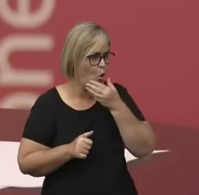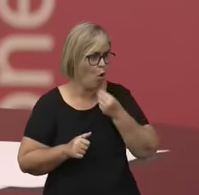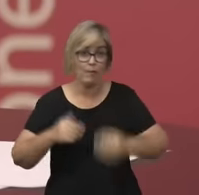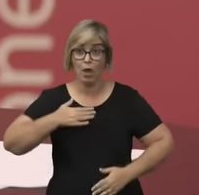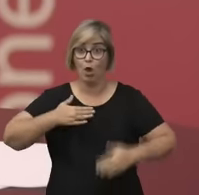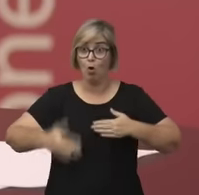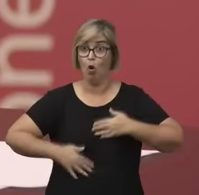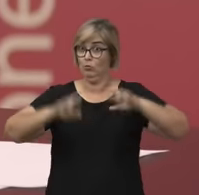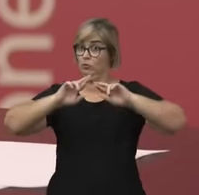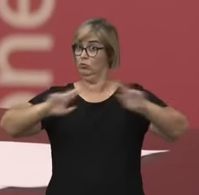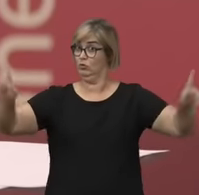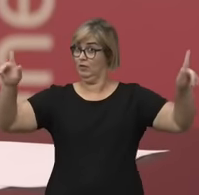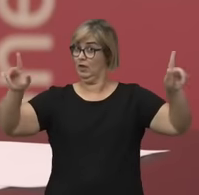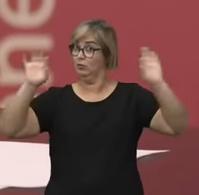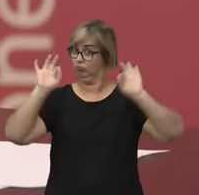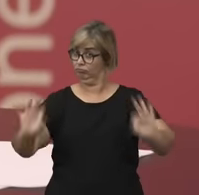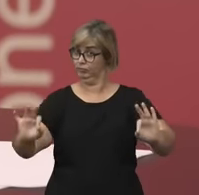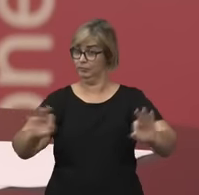diferentes.